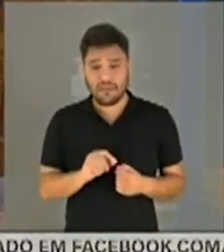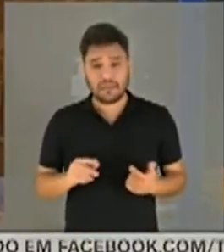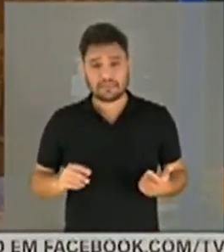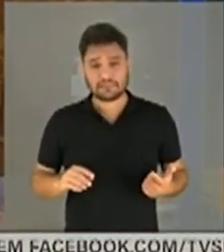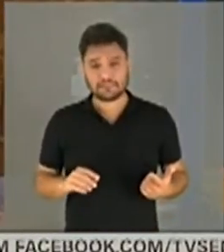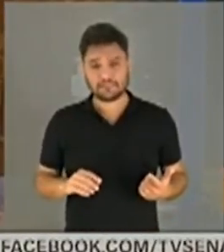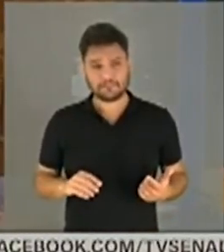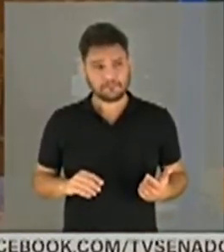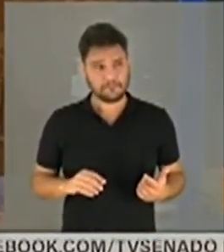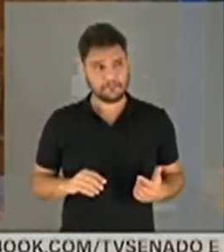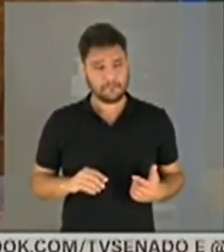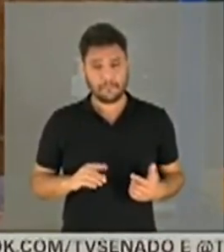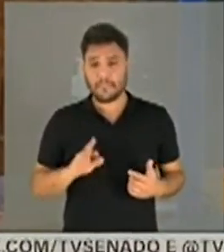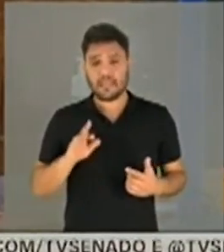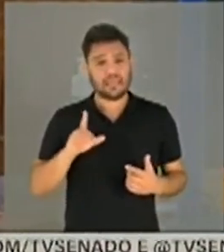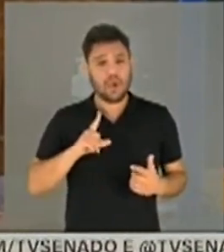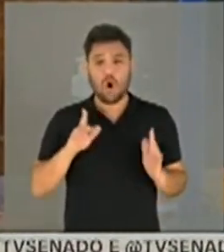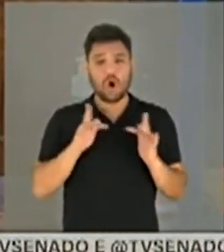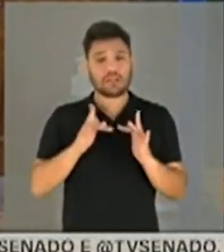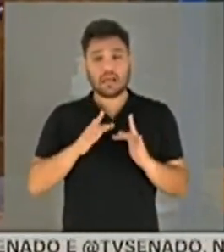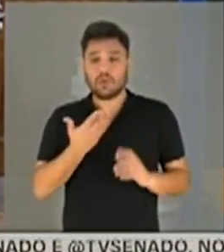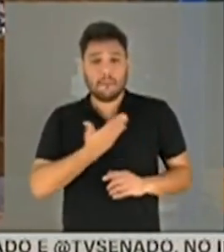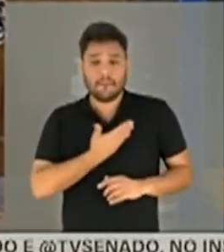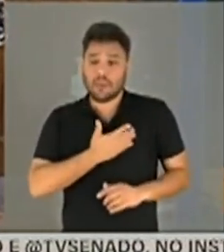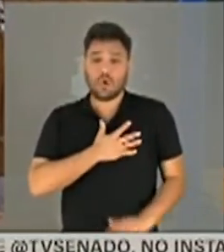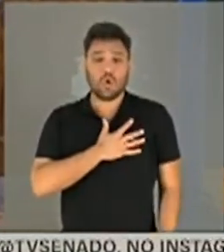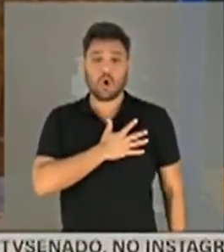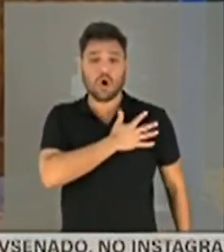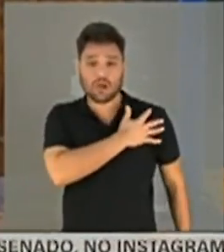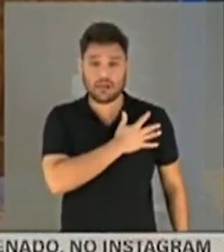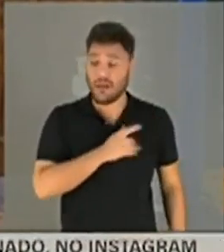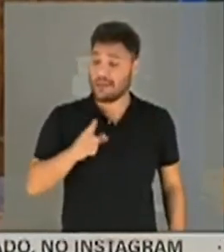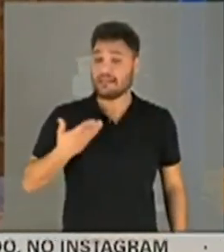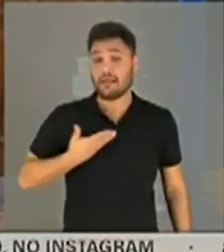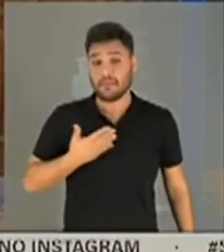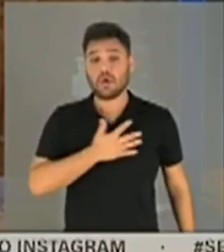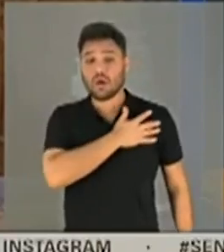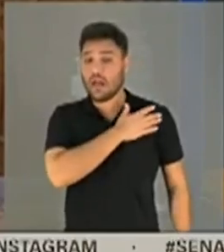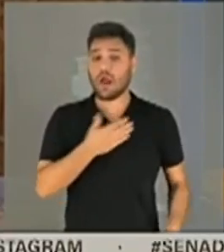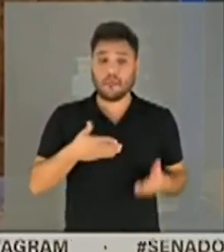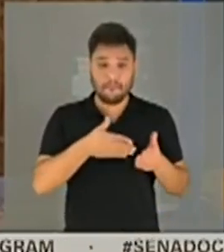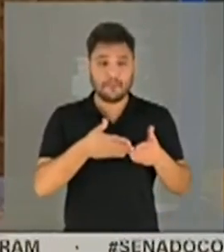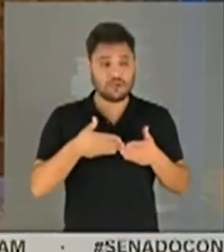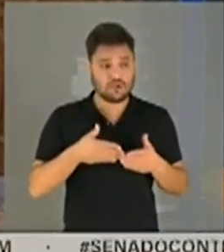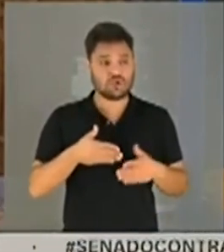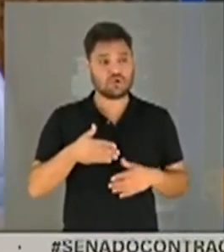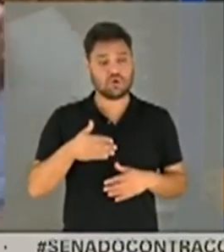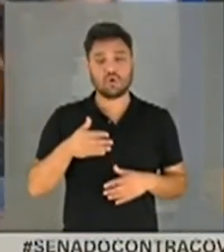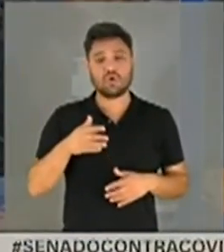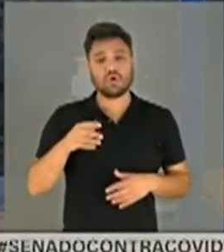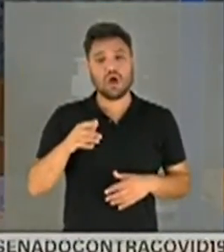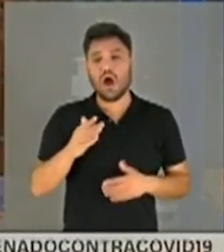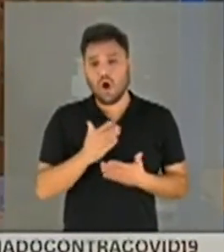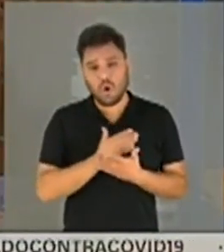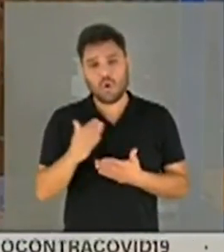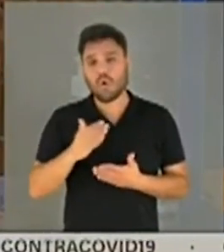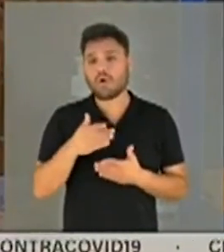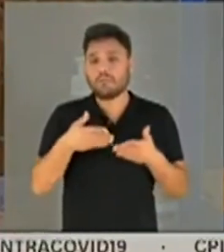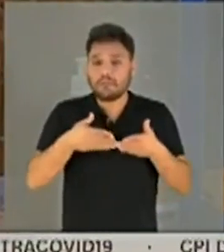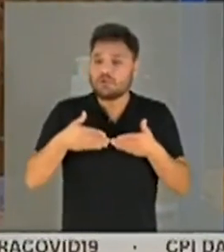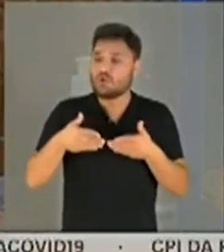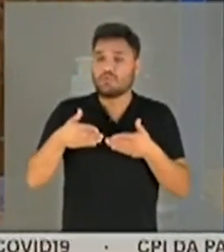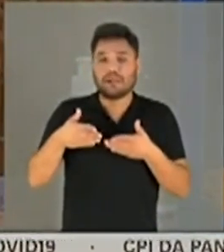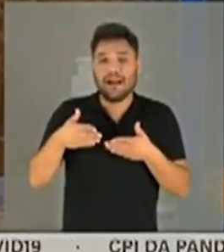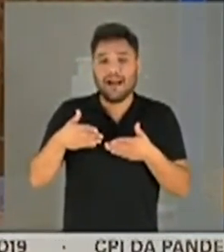que recebeu um contato de um amigo coronel, esse amigo coronel lhe pediu através de, enfim, alguma simpatia, que abrisse as